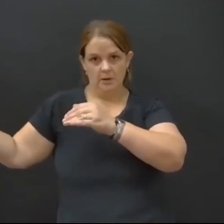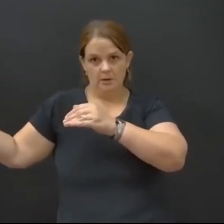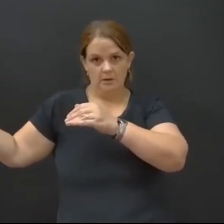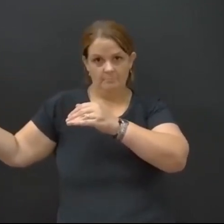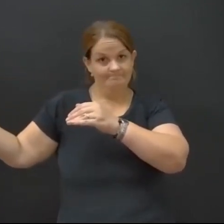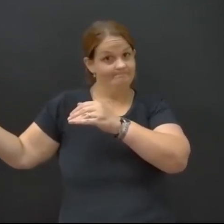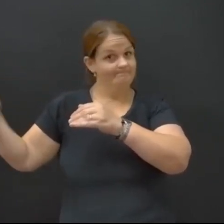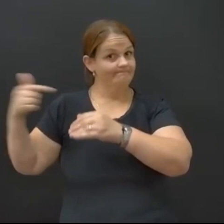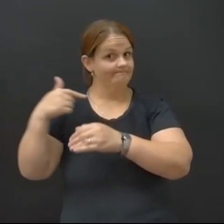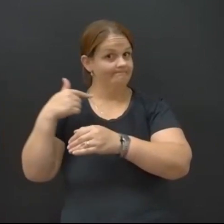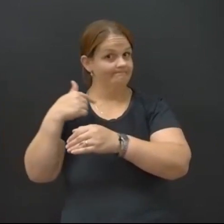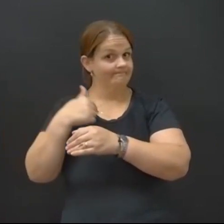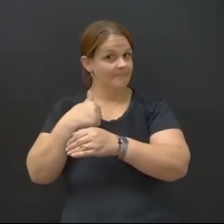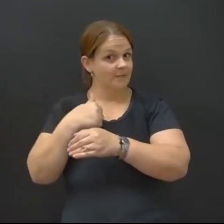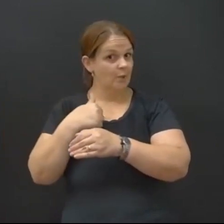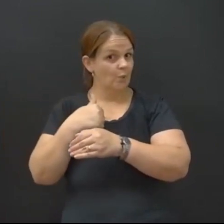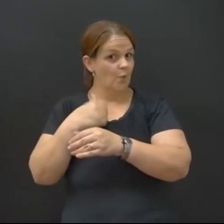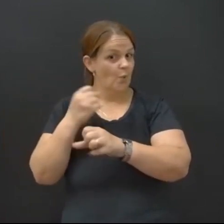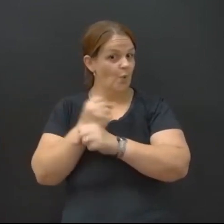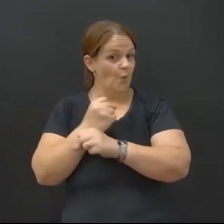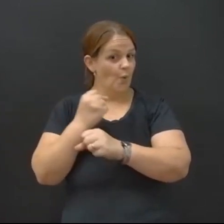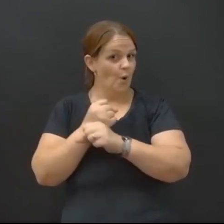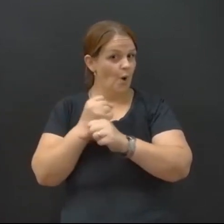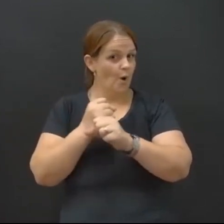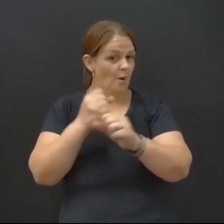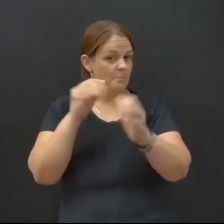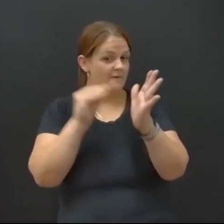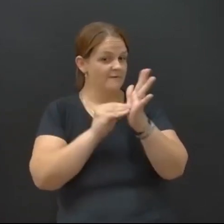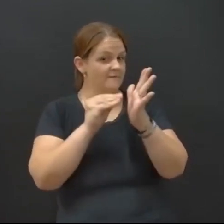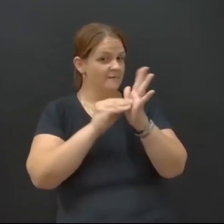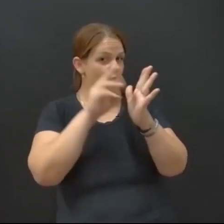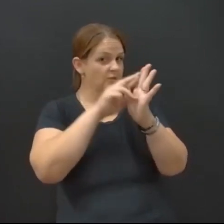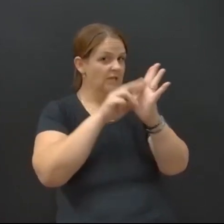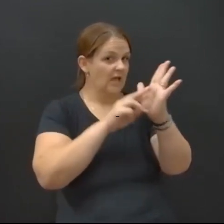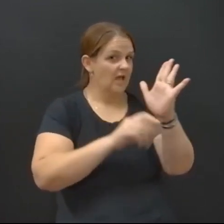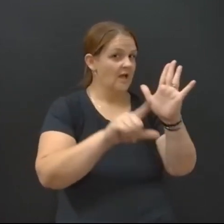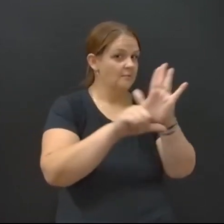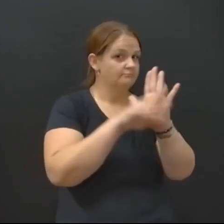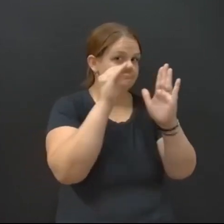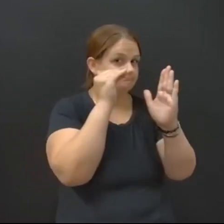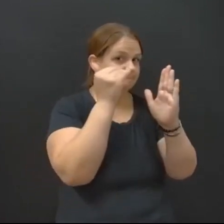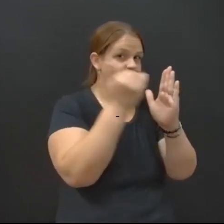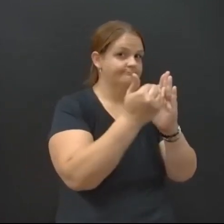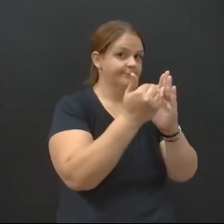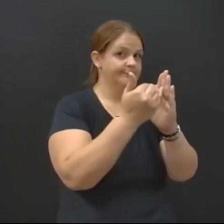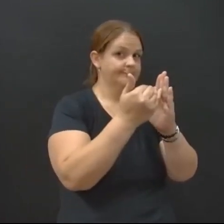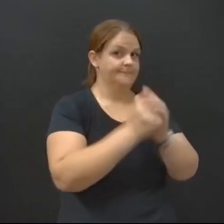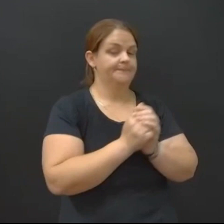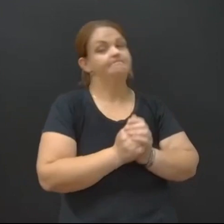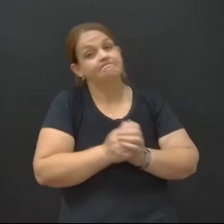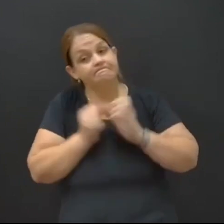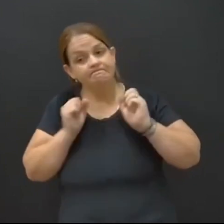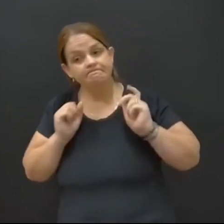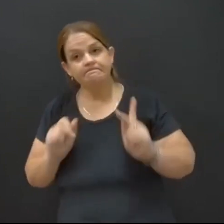não estou com a minha obra regularizada. Muito bem, senhores.